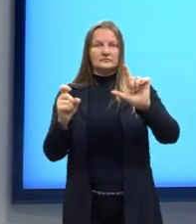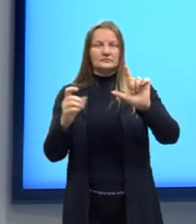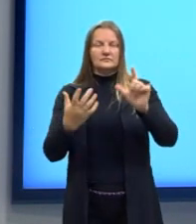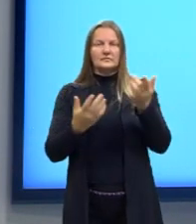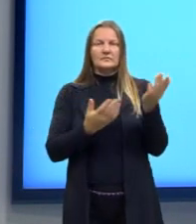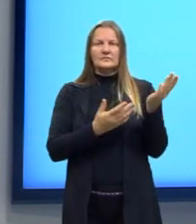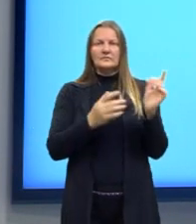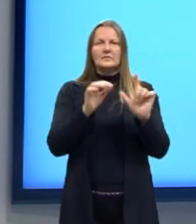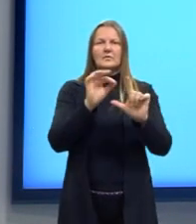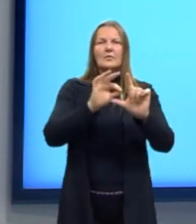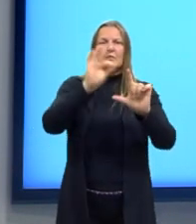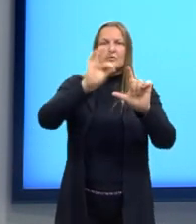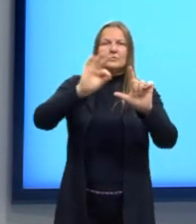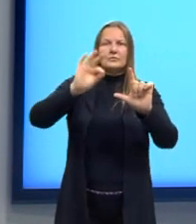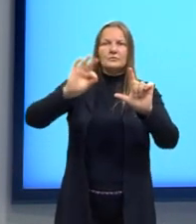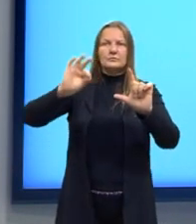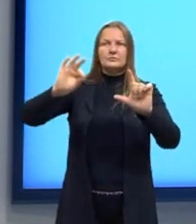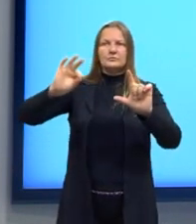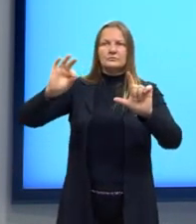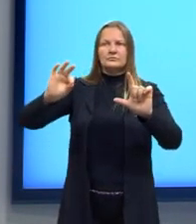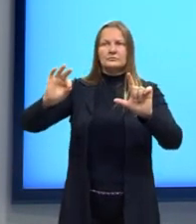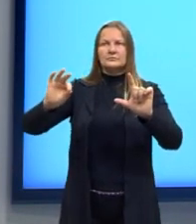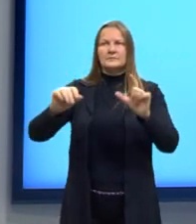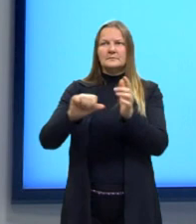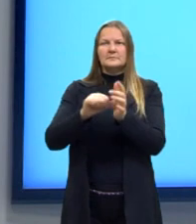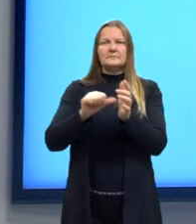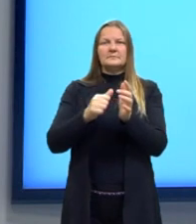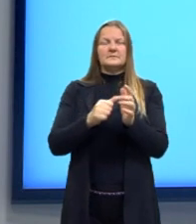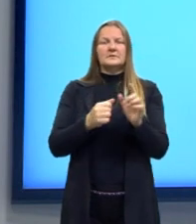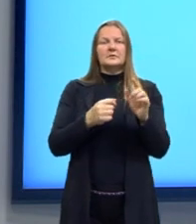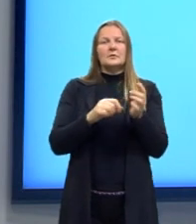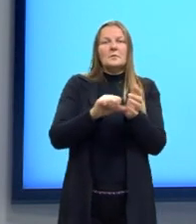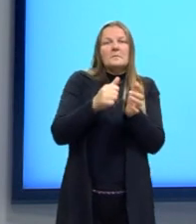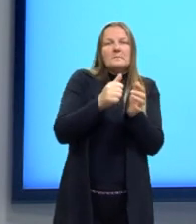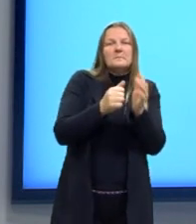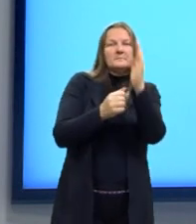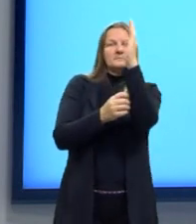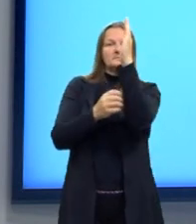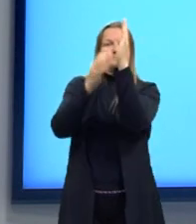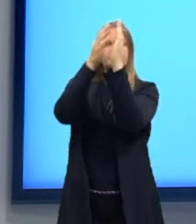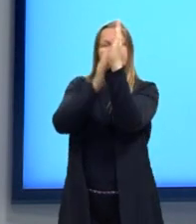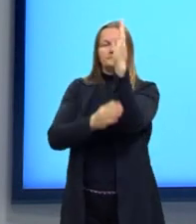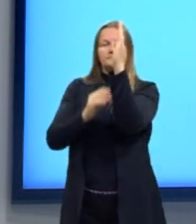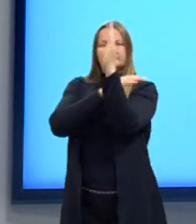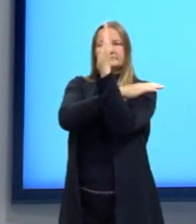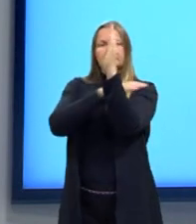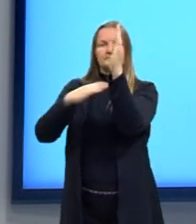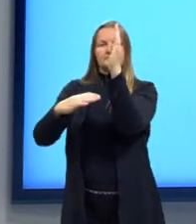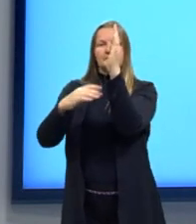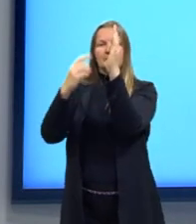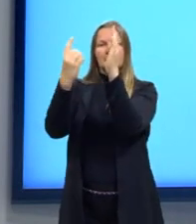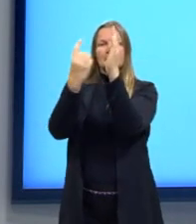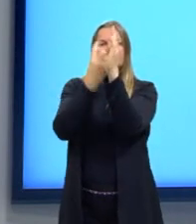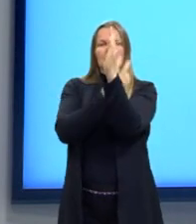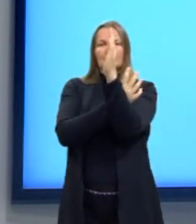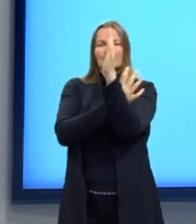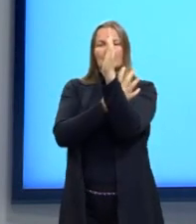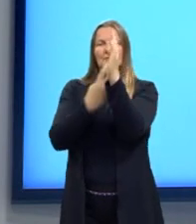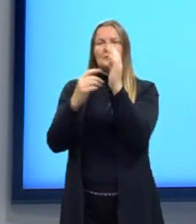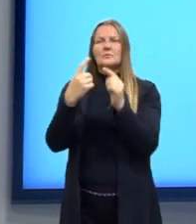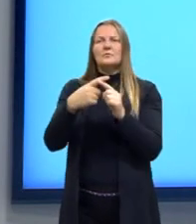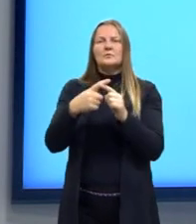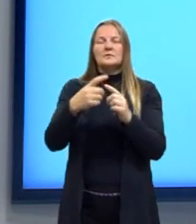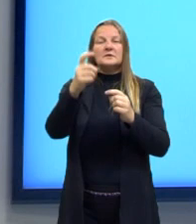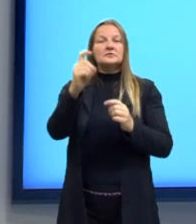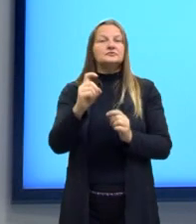função, ele está localizado no primeiro e no quarto quadrante, pois a função só é definida para